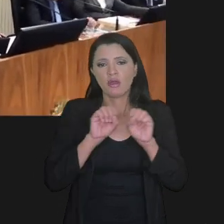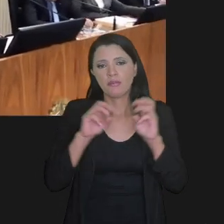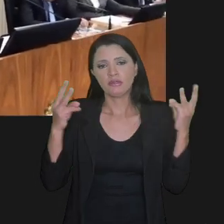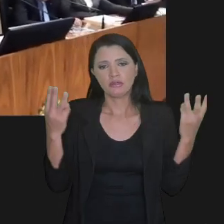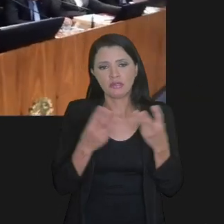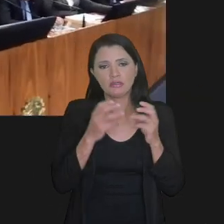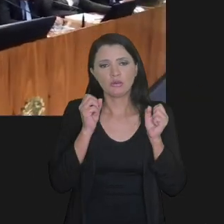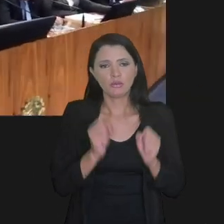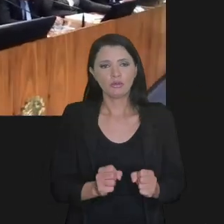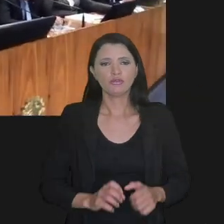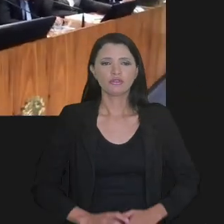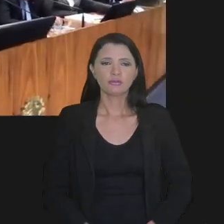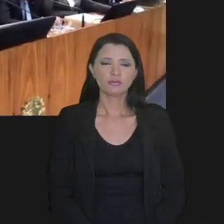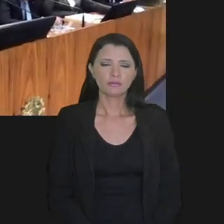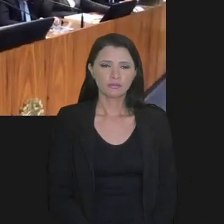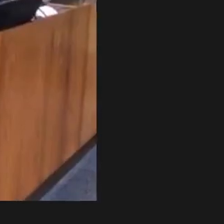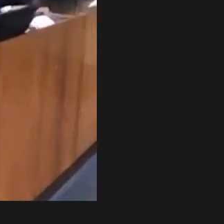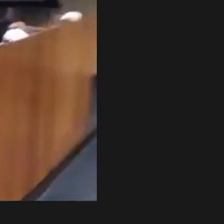a apresentação.